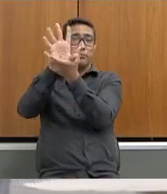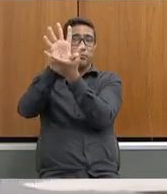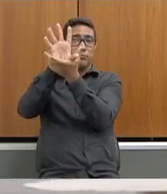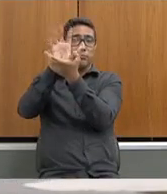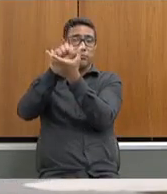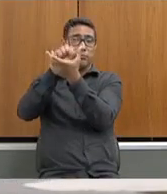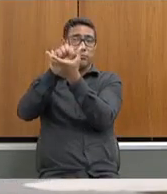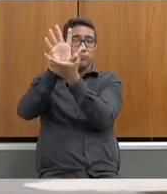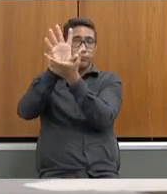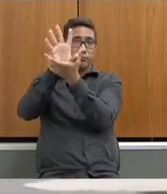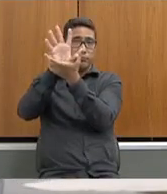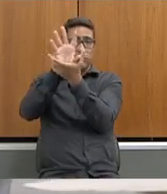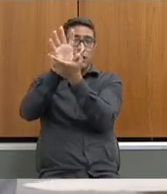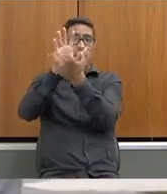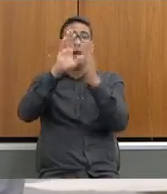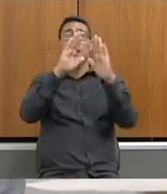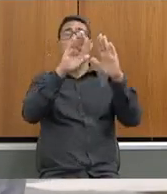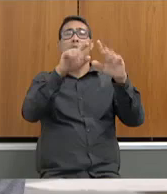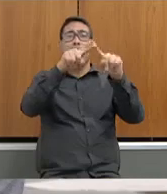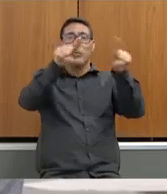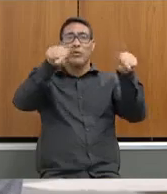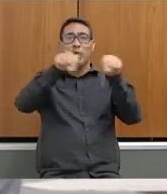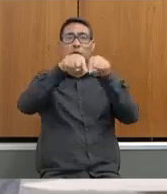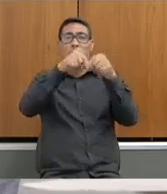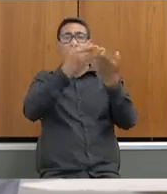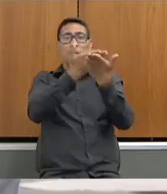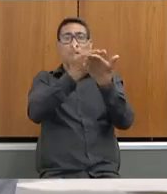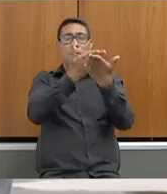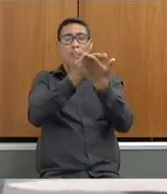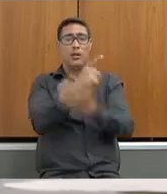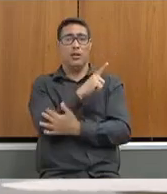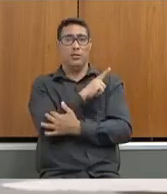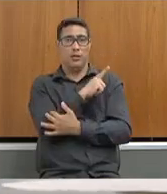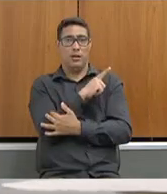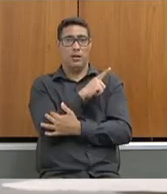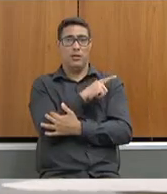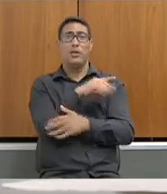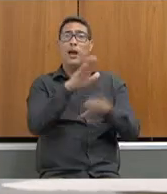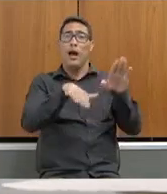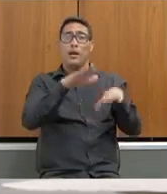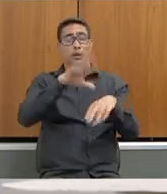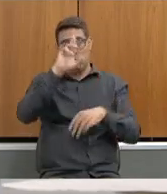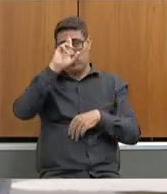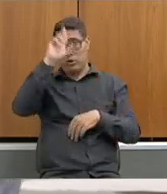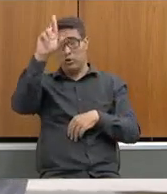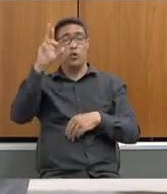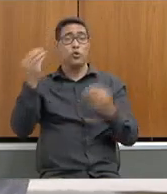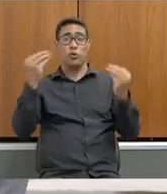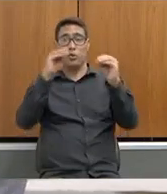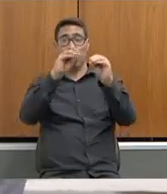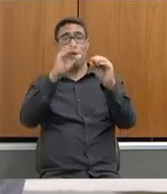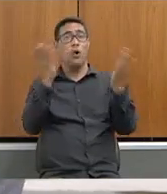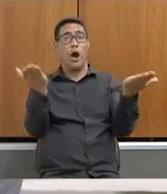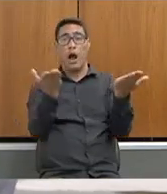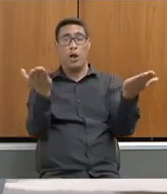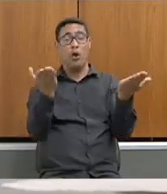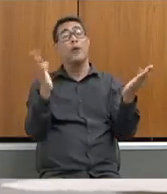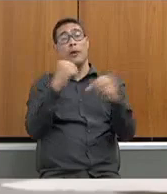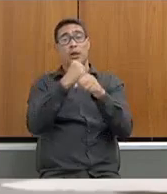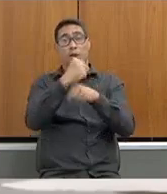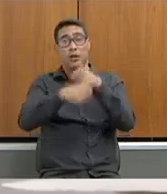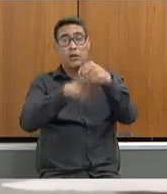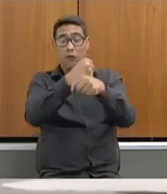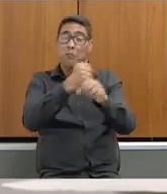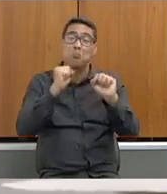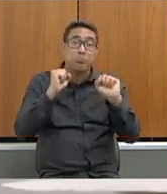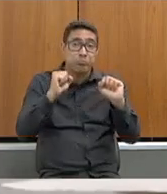Cheguei na escola, tem lá data show em cada sala de aula. Às vezes, o diretor não colocou o data show agora, ano que vem, ele possa colocar. Porque aí eu